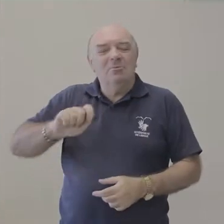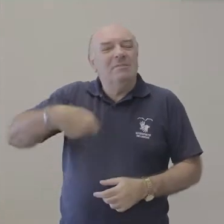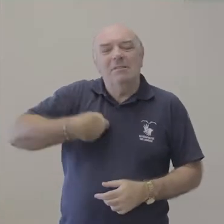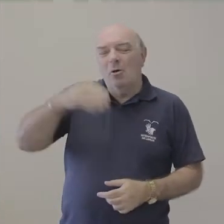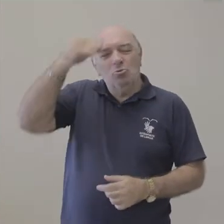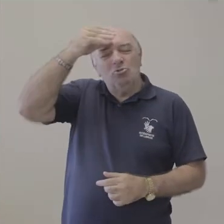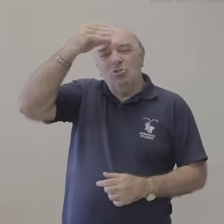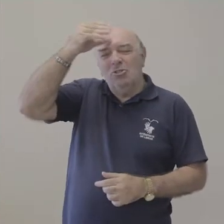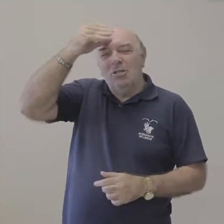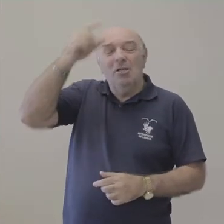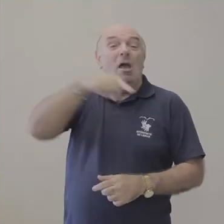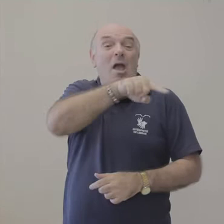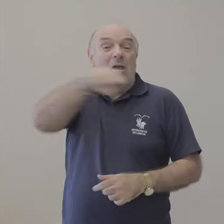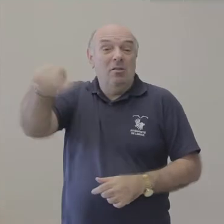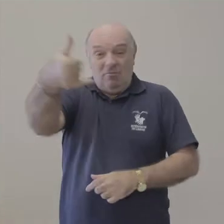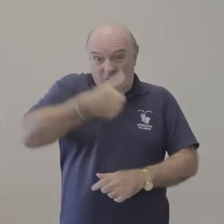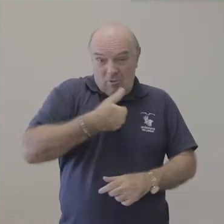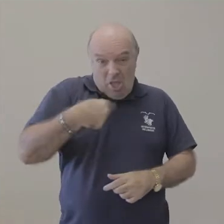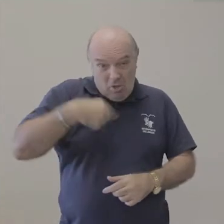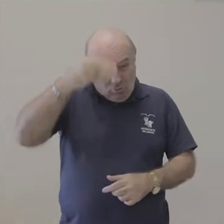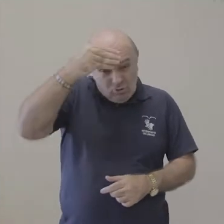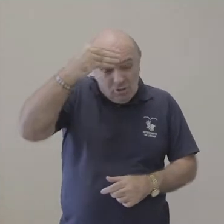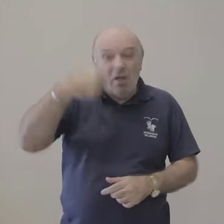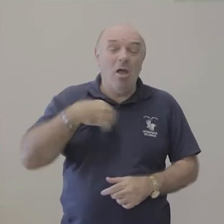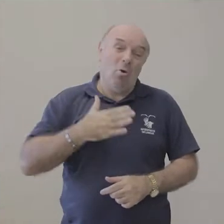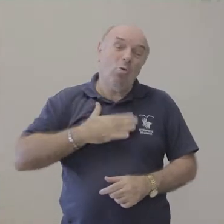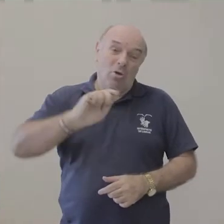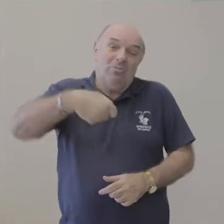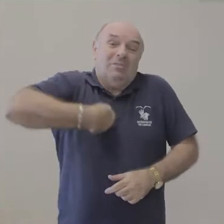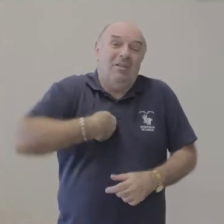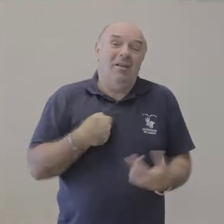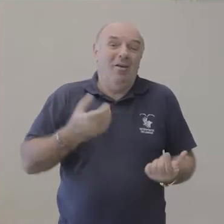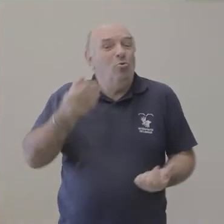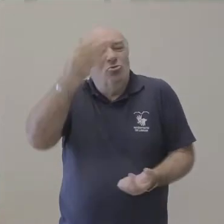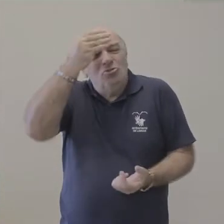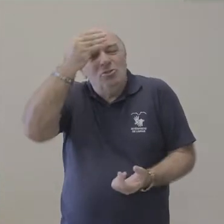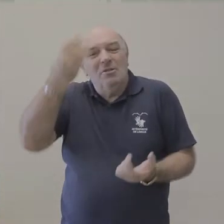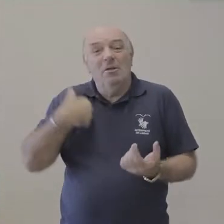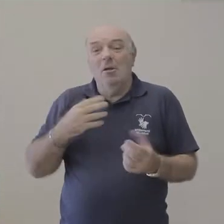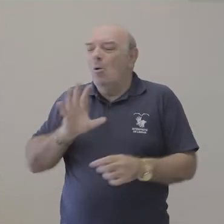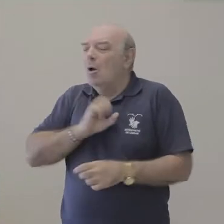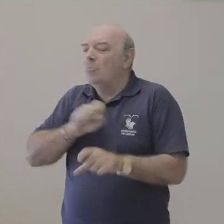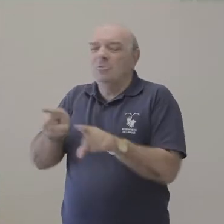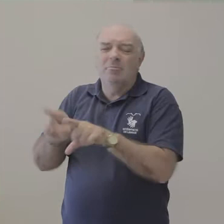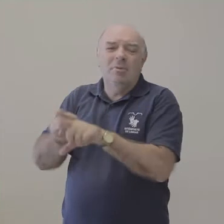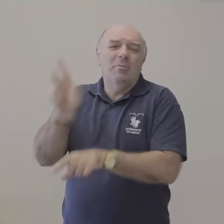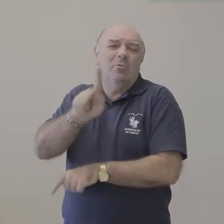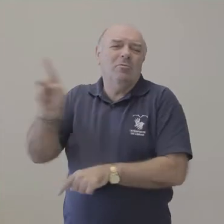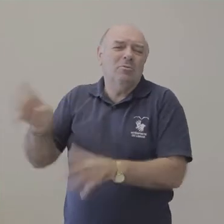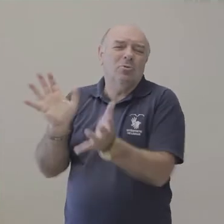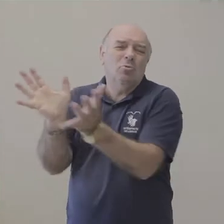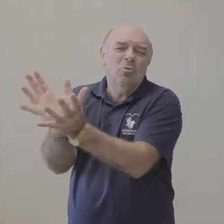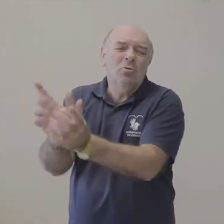alunos, sou a tia querida, gosto de ser chamada de tia. Adoramos